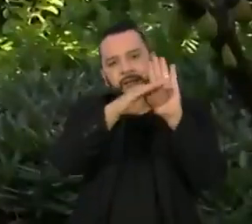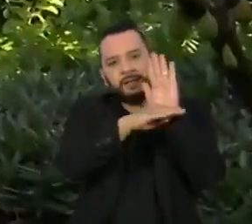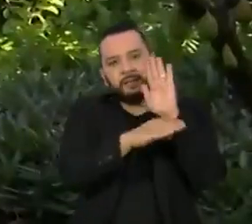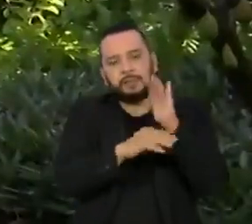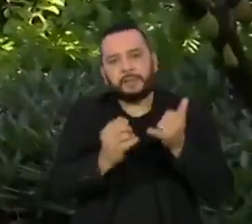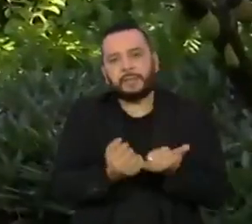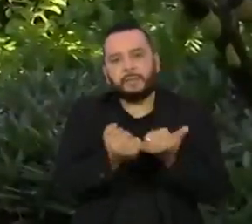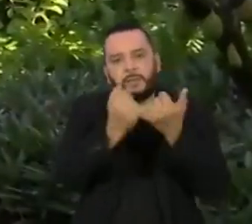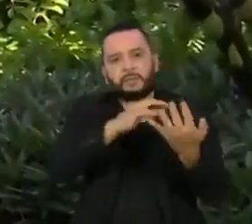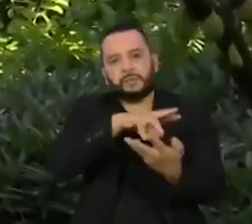do patrimônio mundial da Unesco. Obrigado. Obrigado.